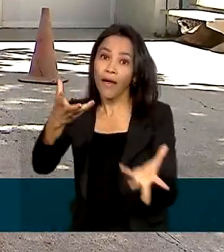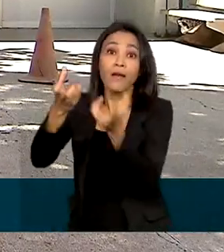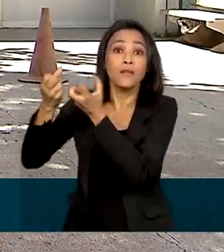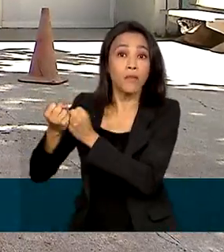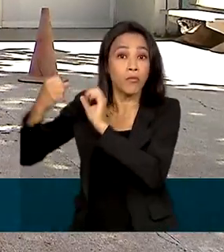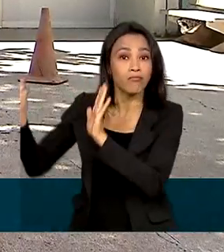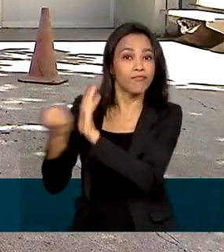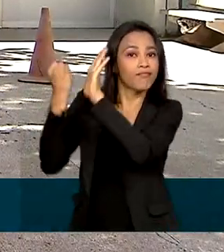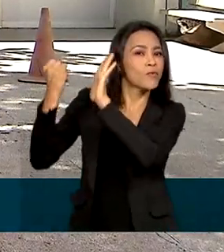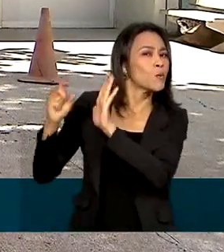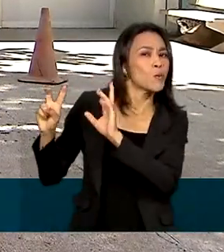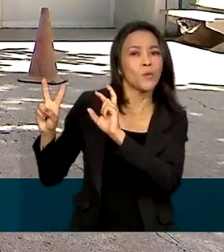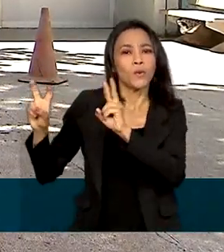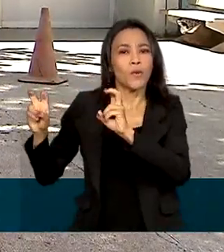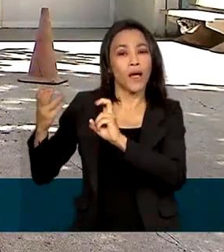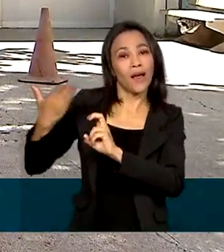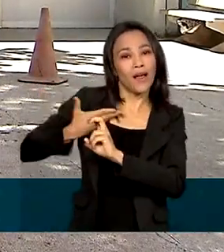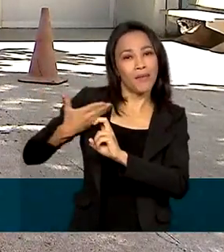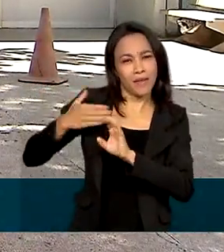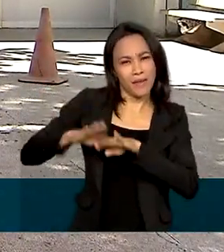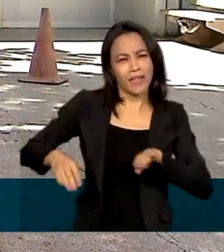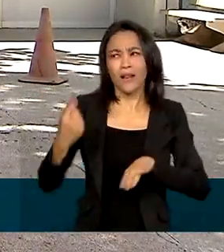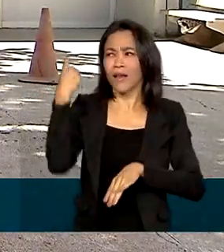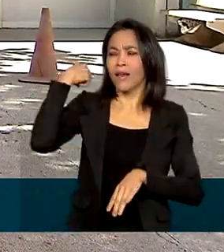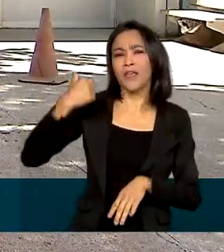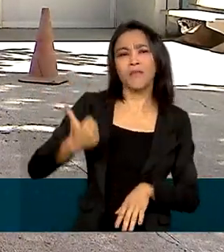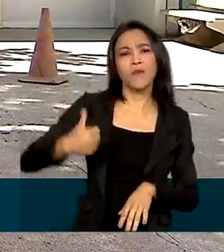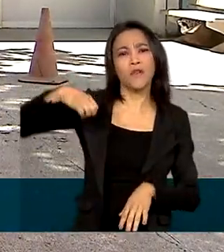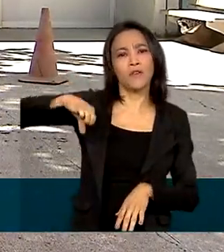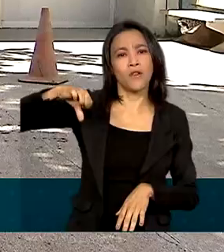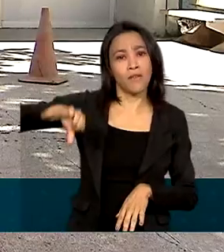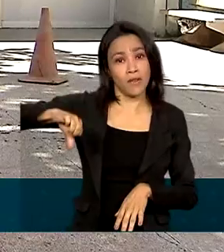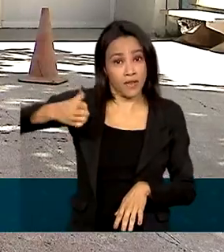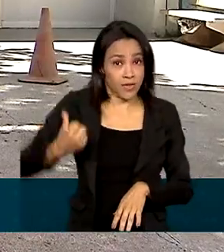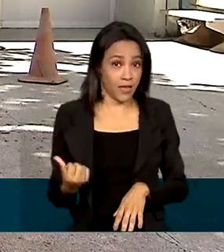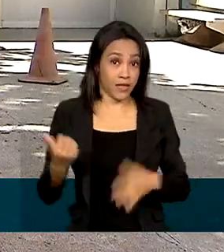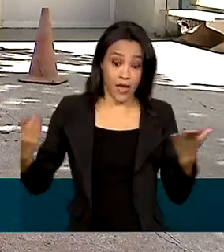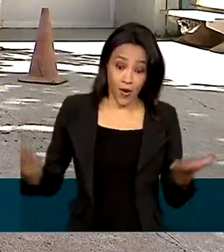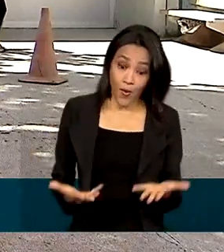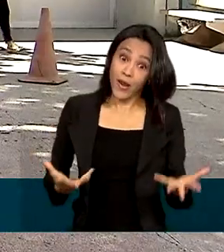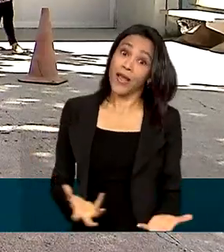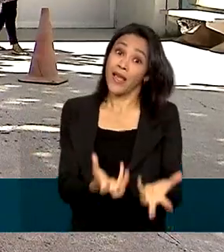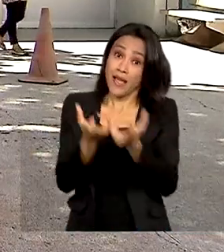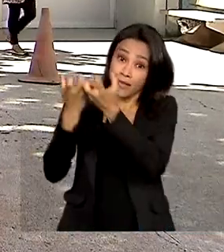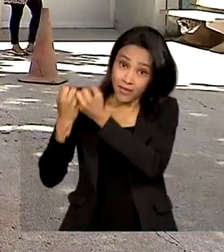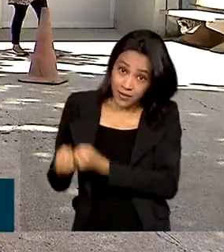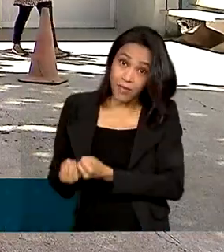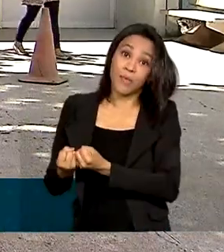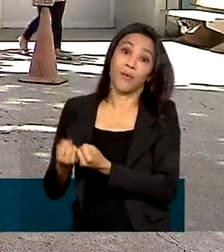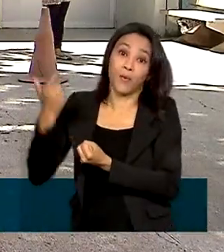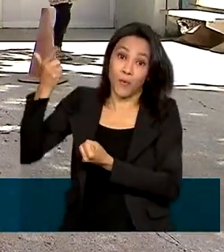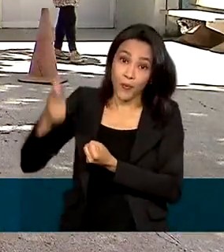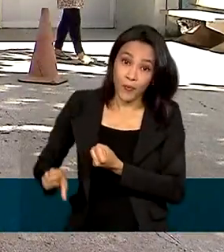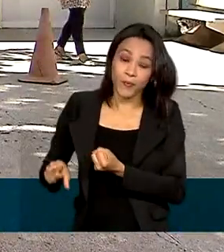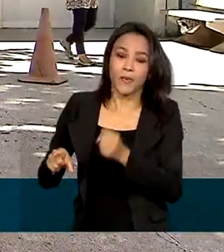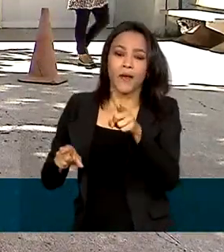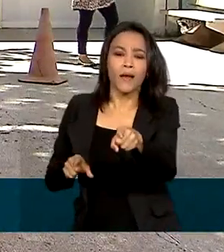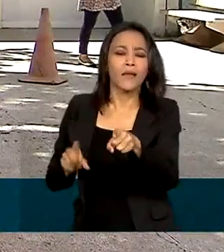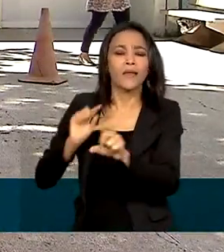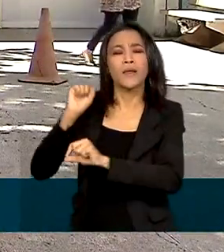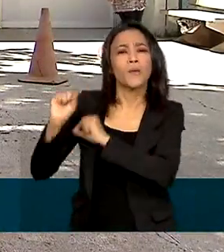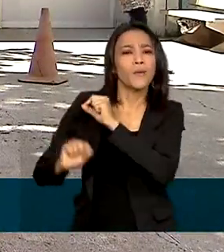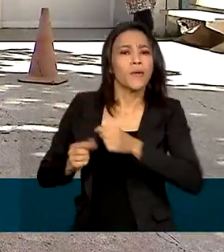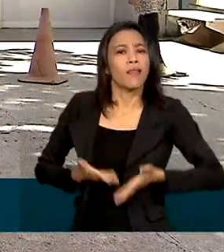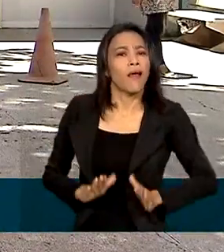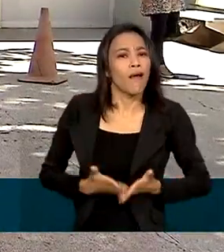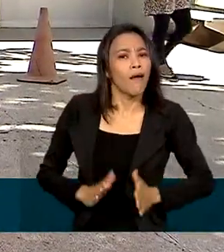de amigo da criança em 1996 e agora recebeu a recertificação. Aqui nascem por